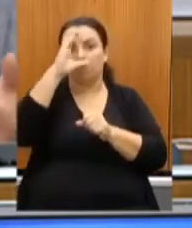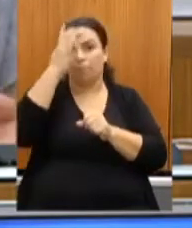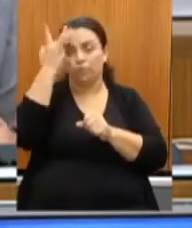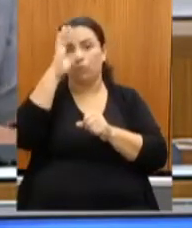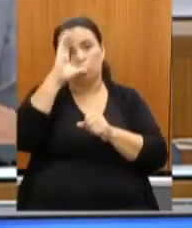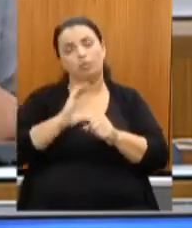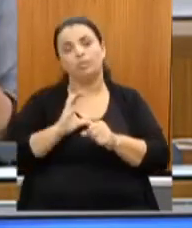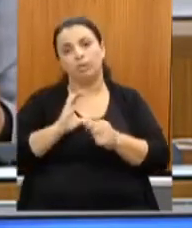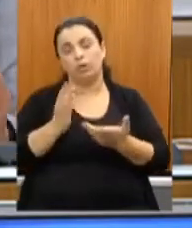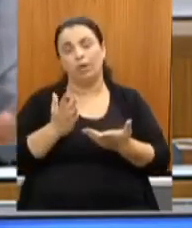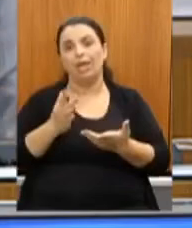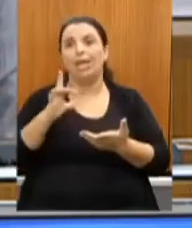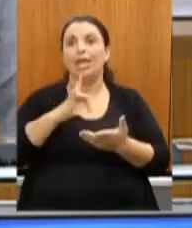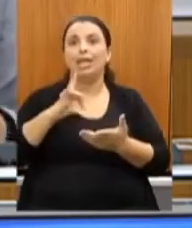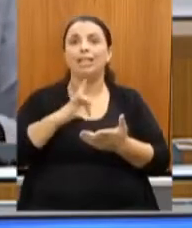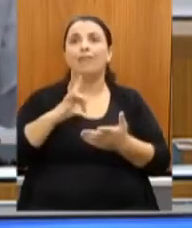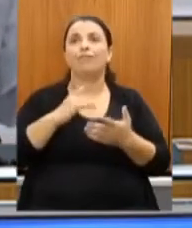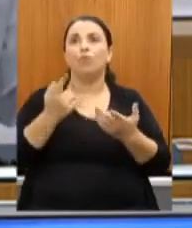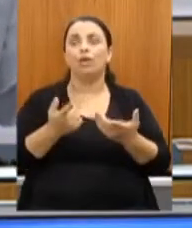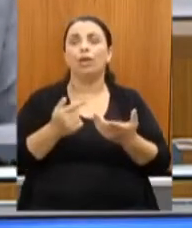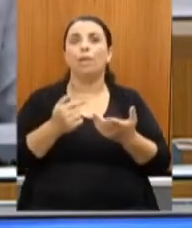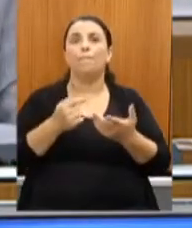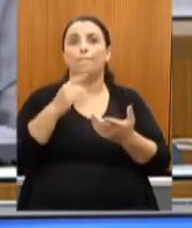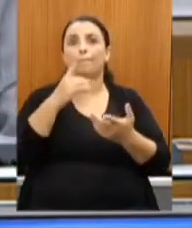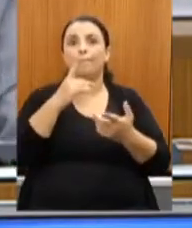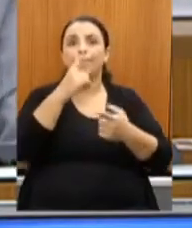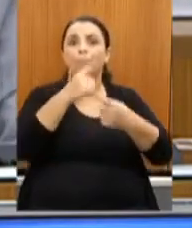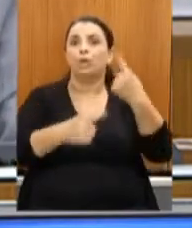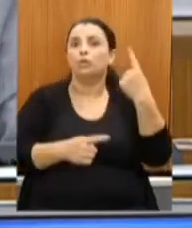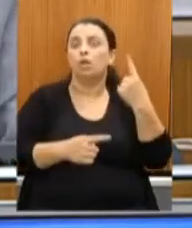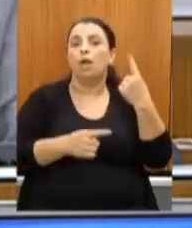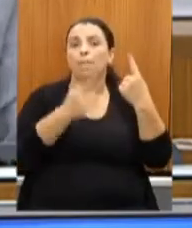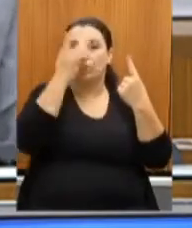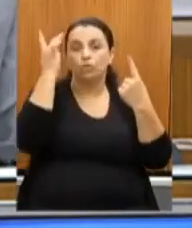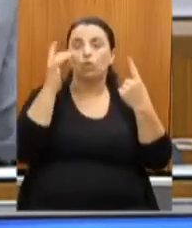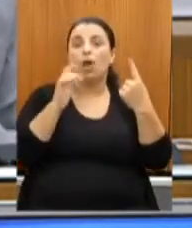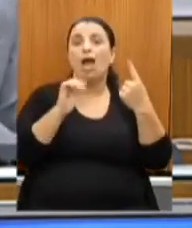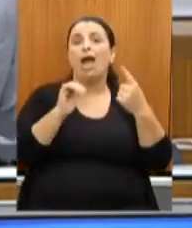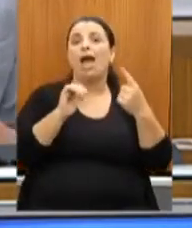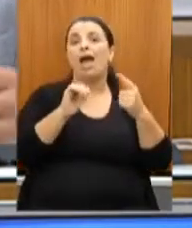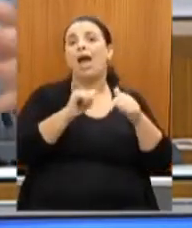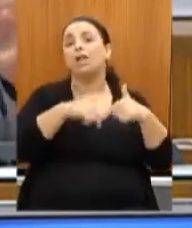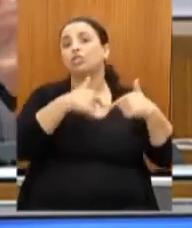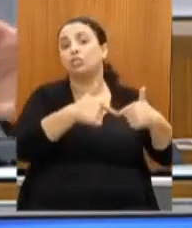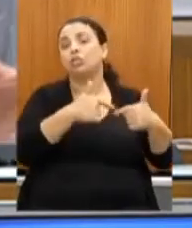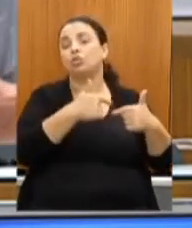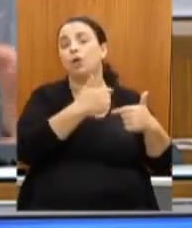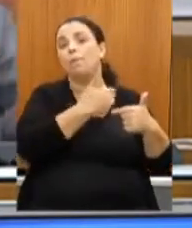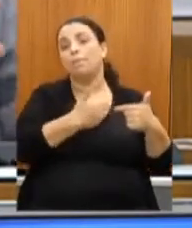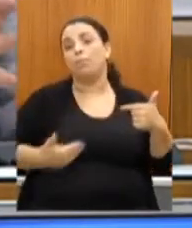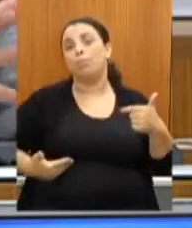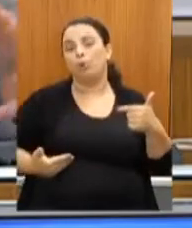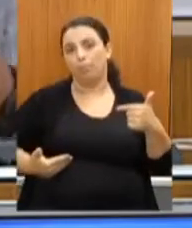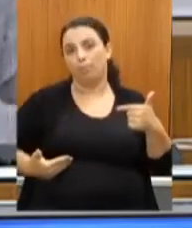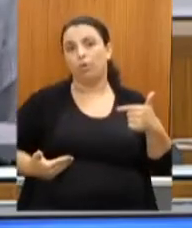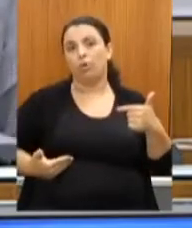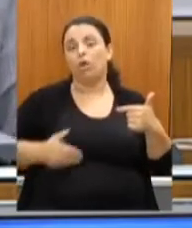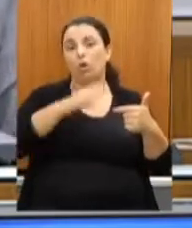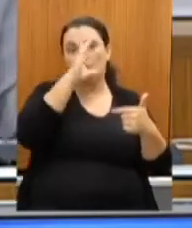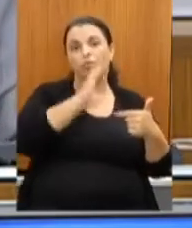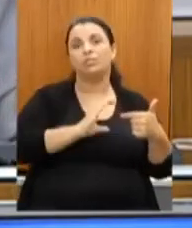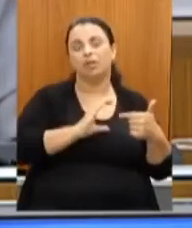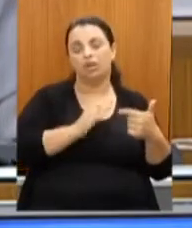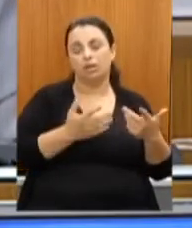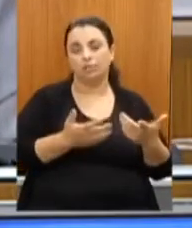é agente público e conselheiro, o que nós fizemos, um edital feito da Procuradoria junto com a